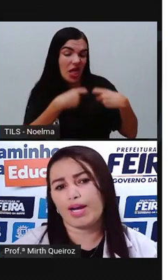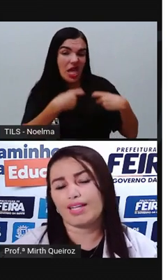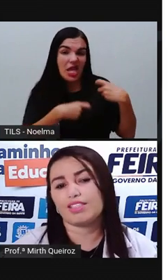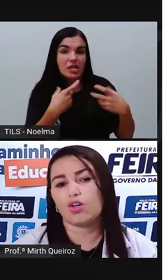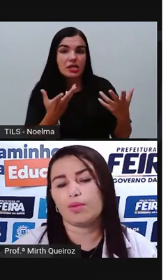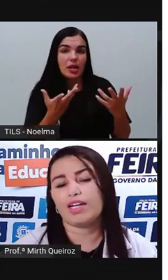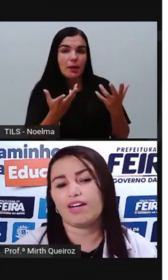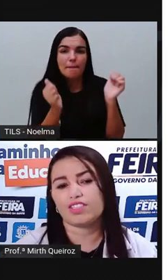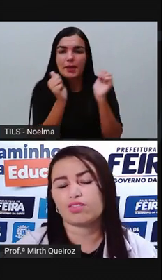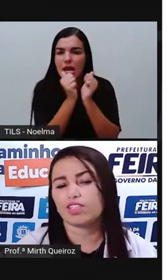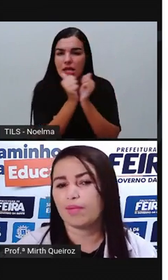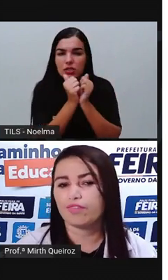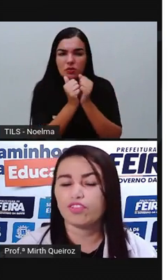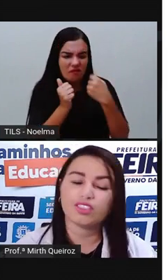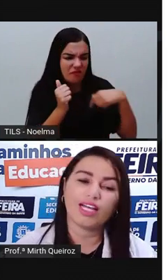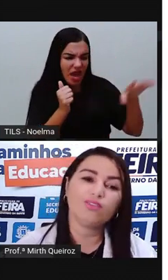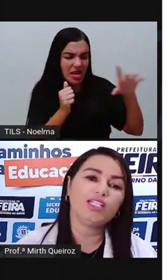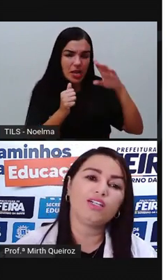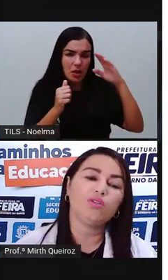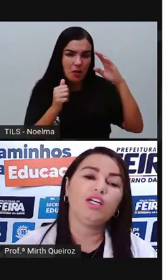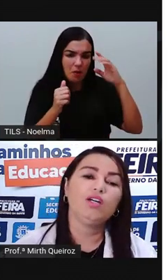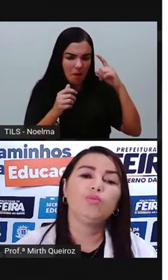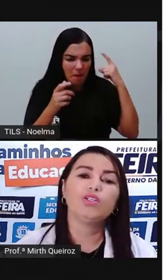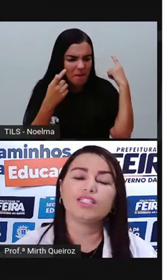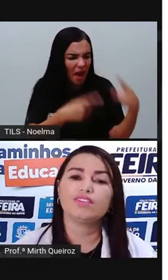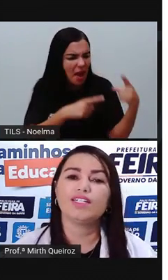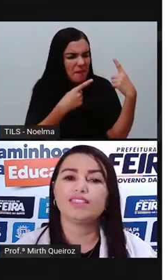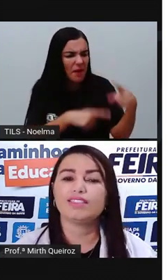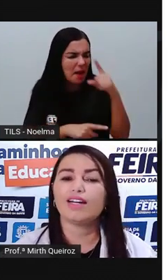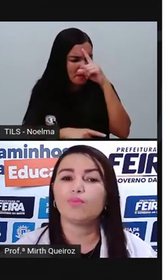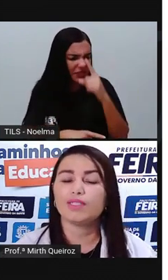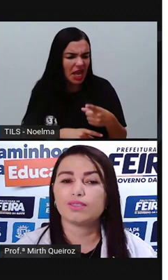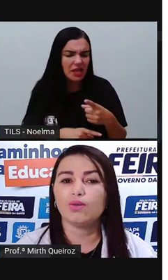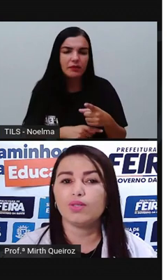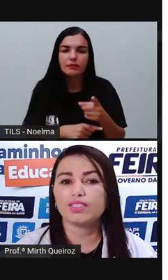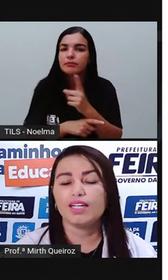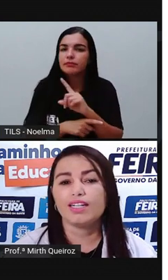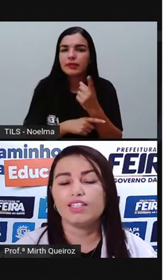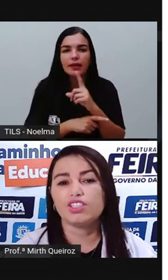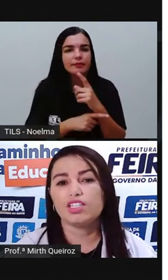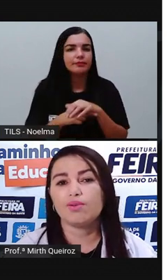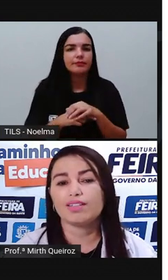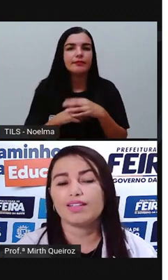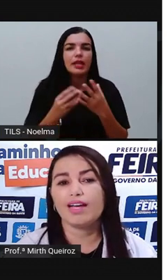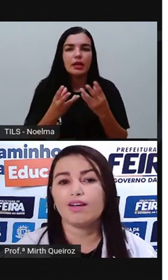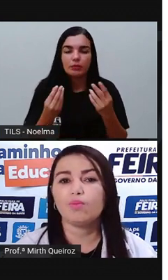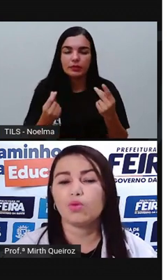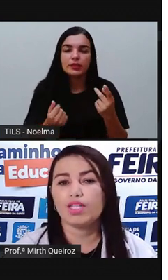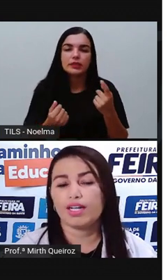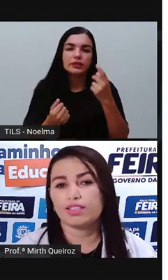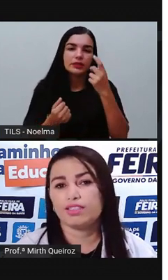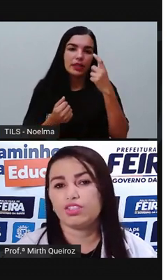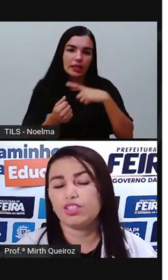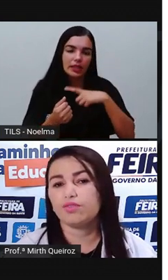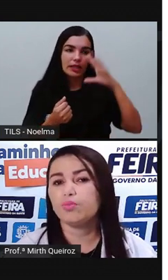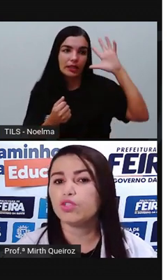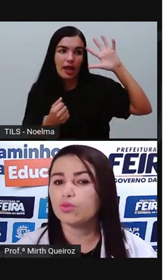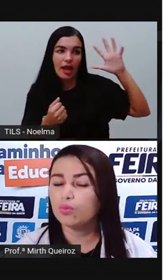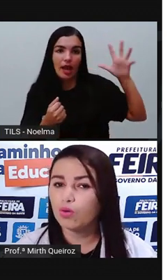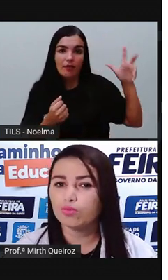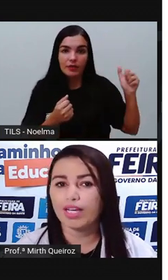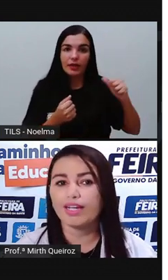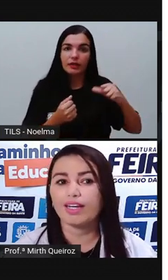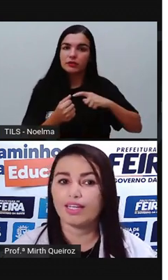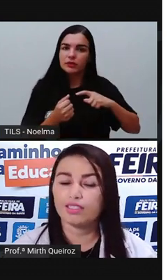tipo para se obrigar a fazer um trabalho forçado, não. Muitas vezes eram pessoas que tinham até um poder aquisitivo